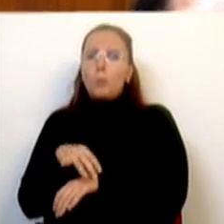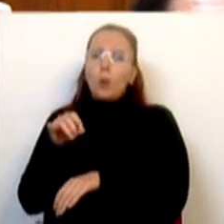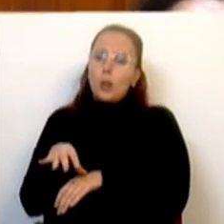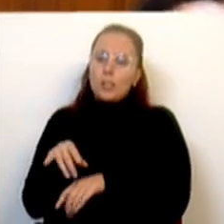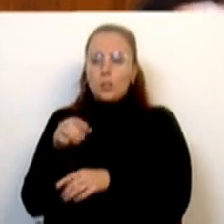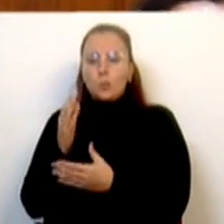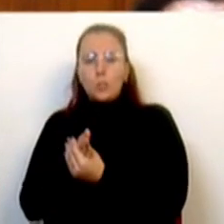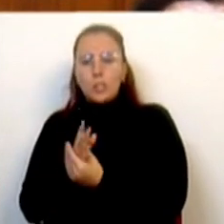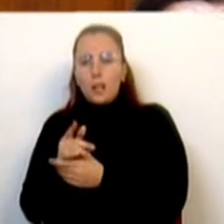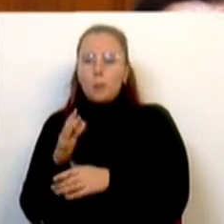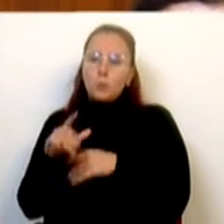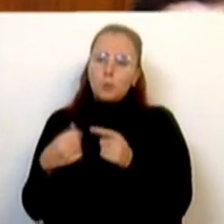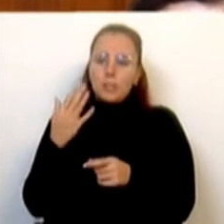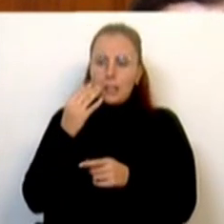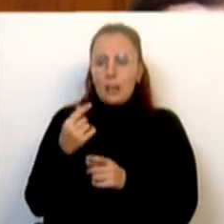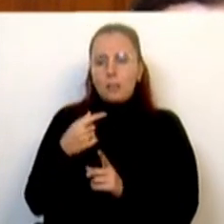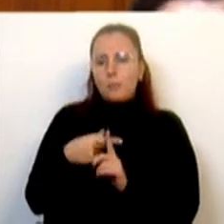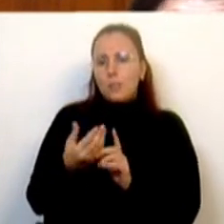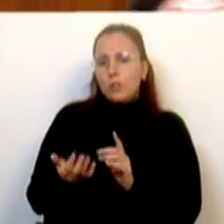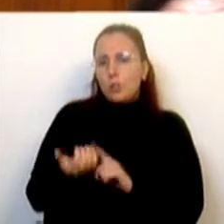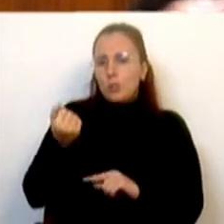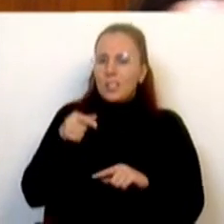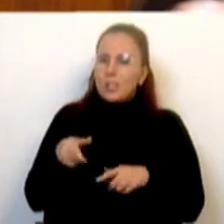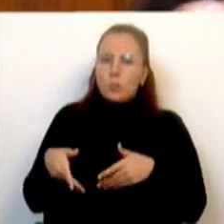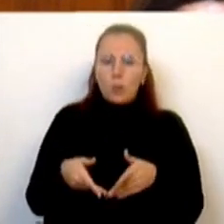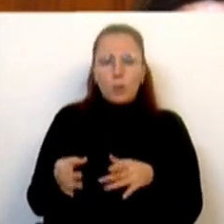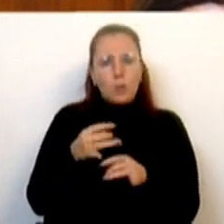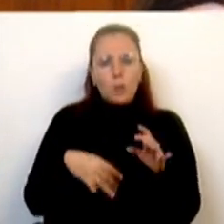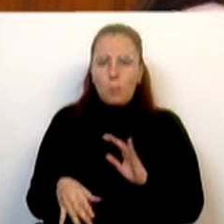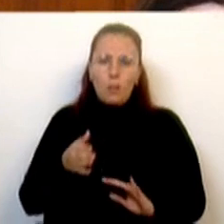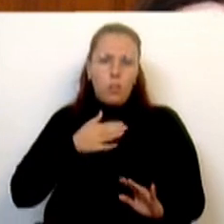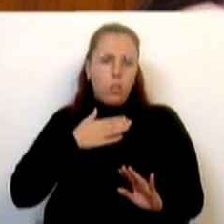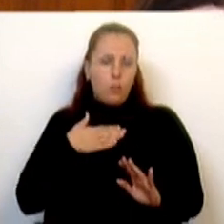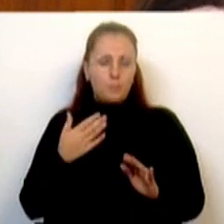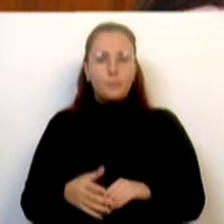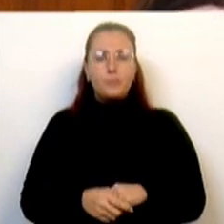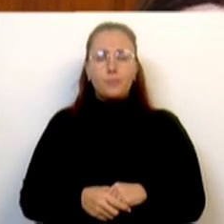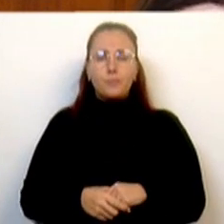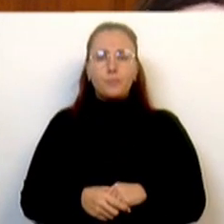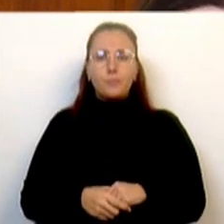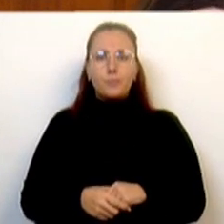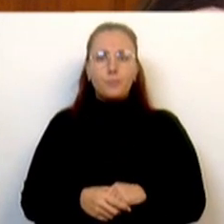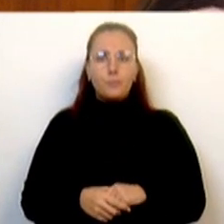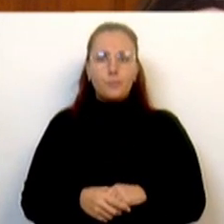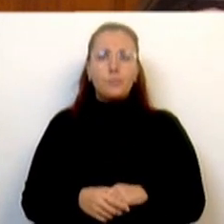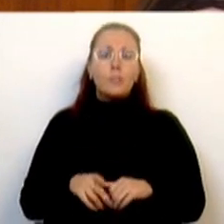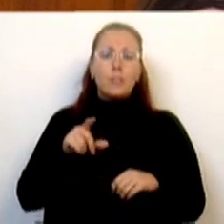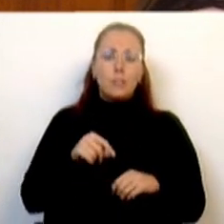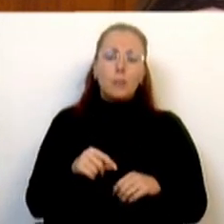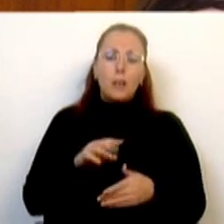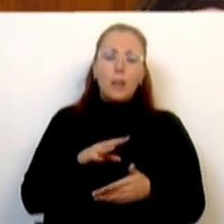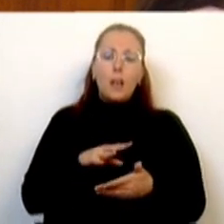desse dossiê, mas para obter benefícios no outro lado, isso de facto não é o caminho nesta Europa que queremos trilhar. Quanto à nova